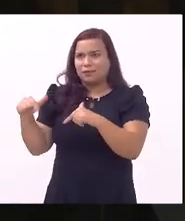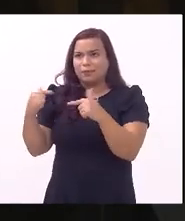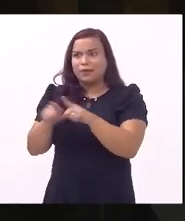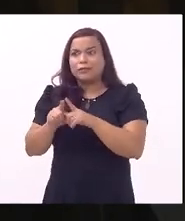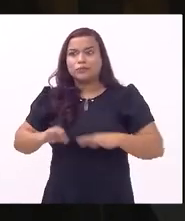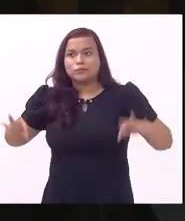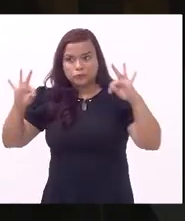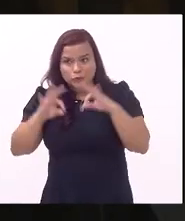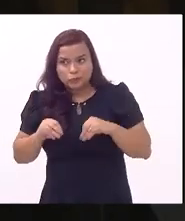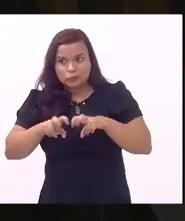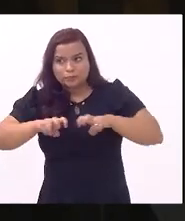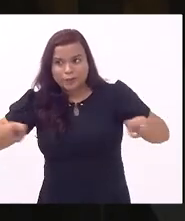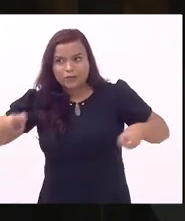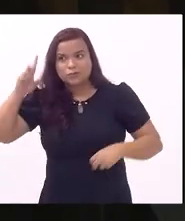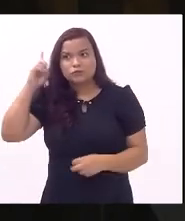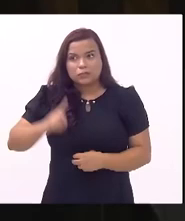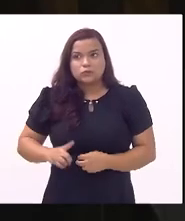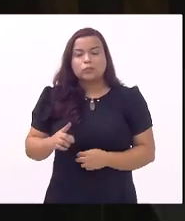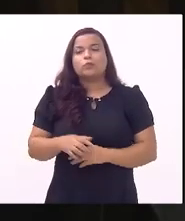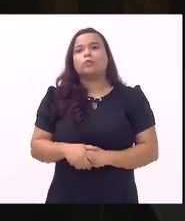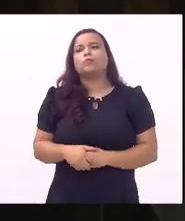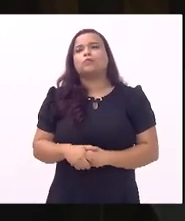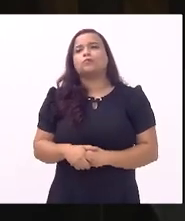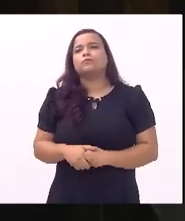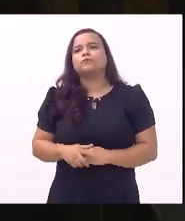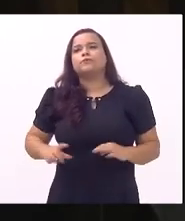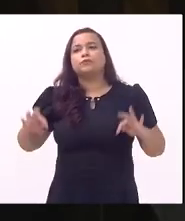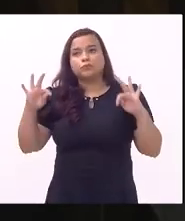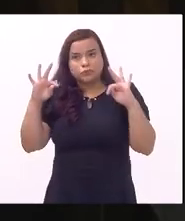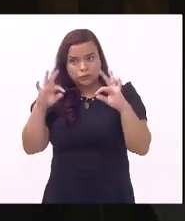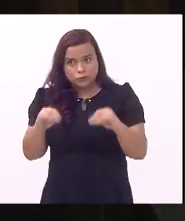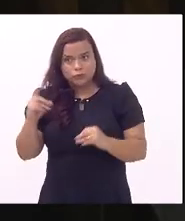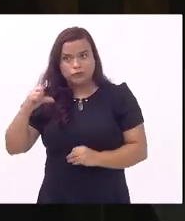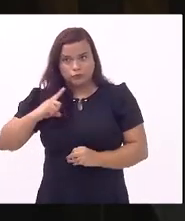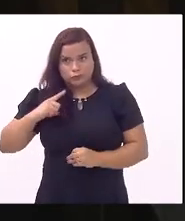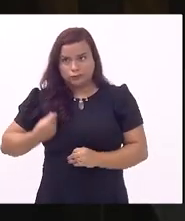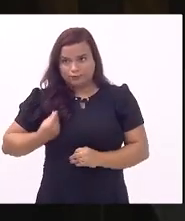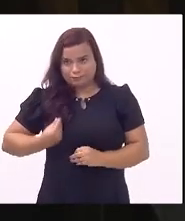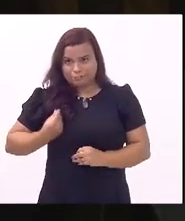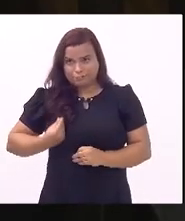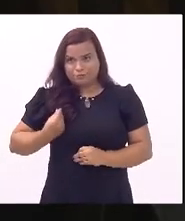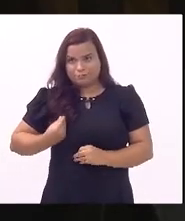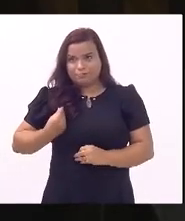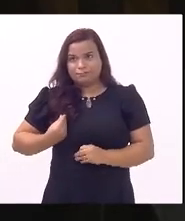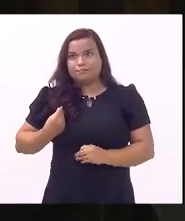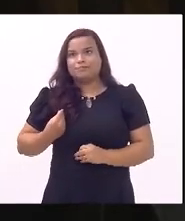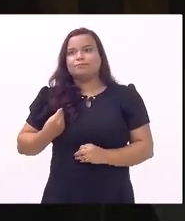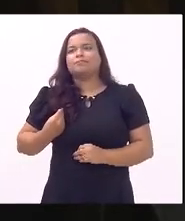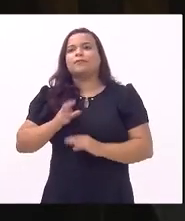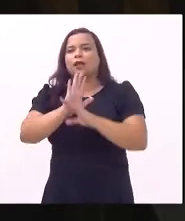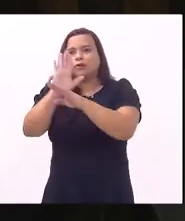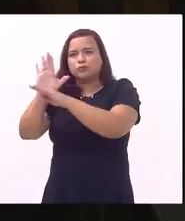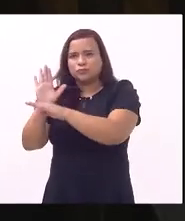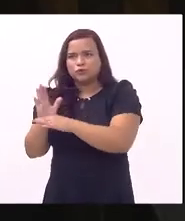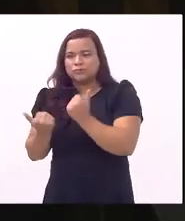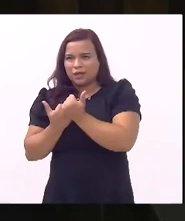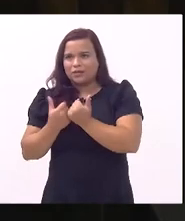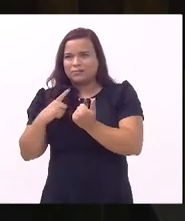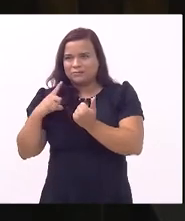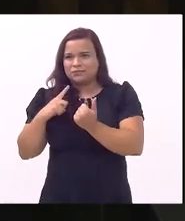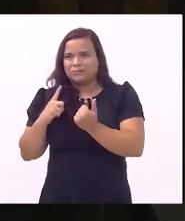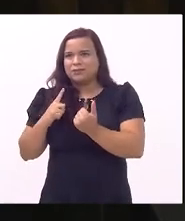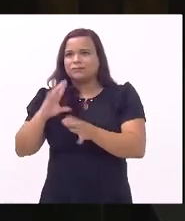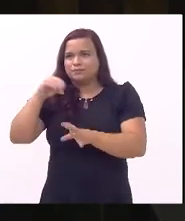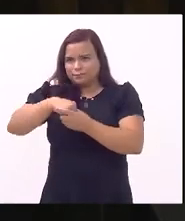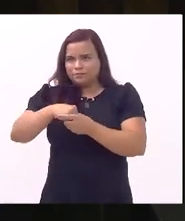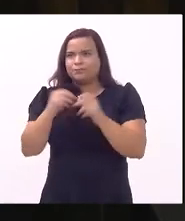todos que compõem a mesa diretora a todos aqueles que diretamente indiretamente fazem parte